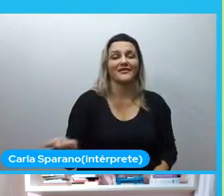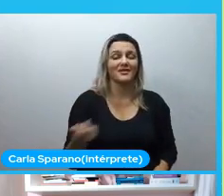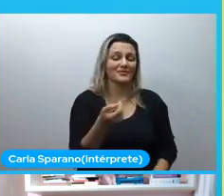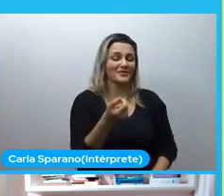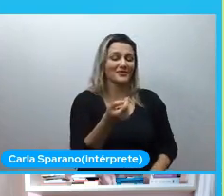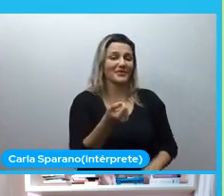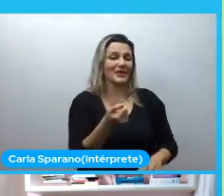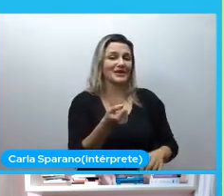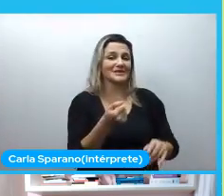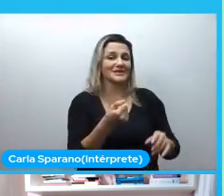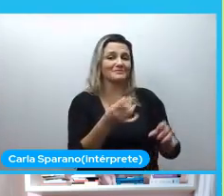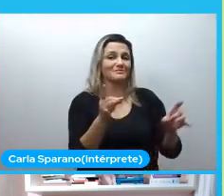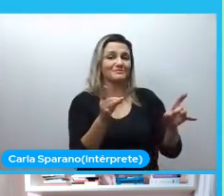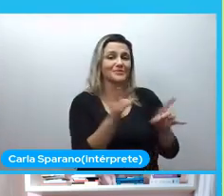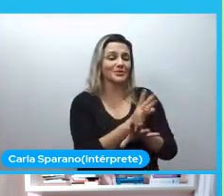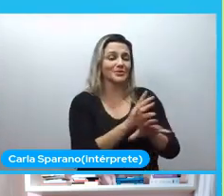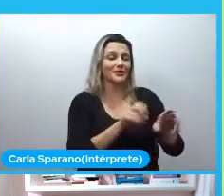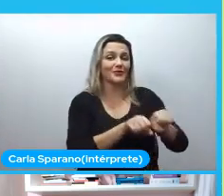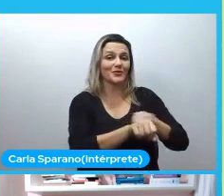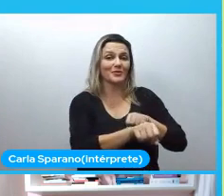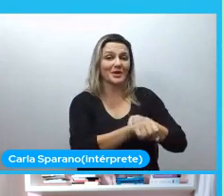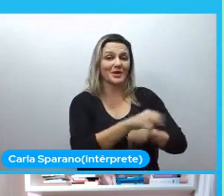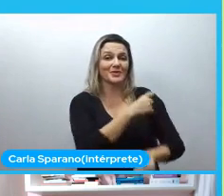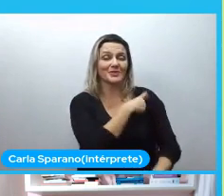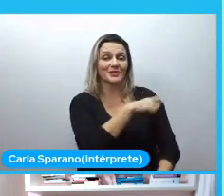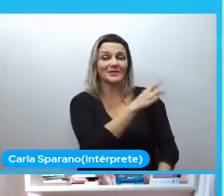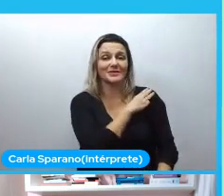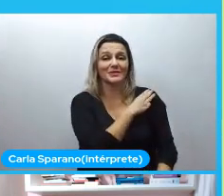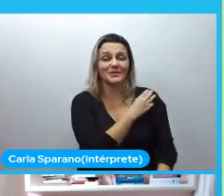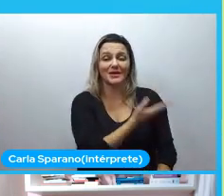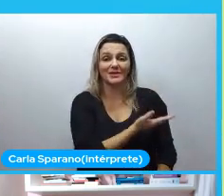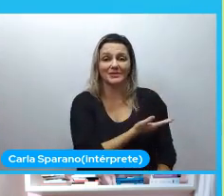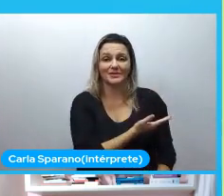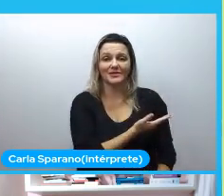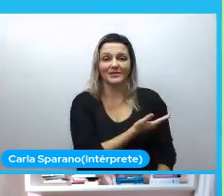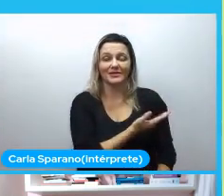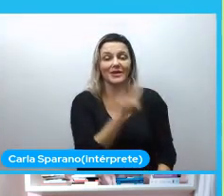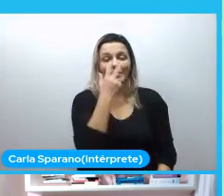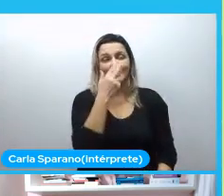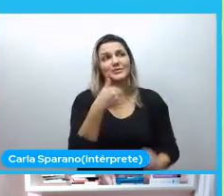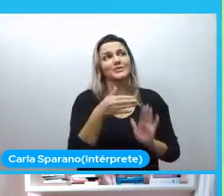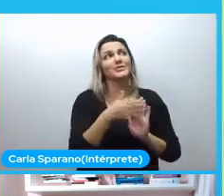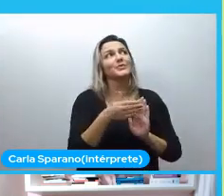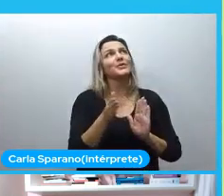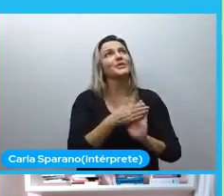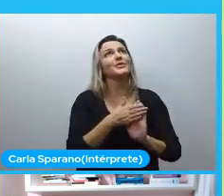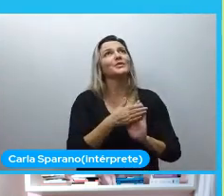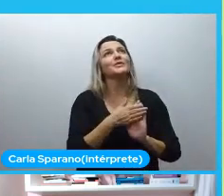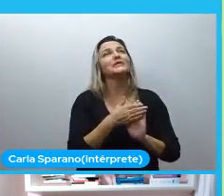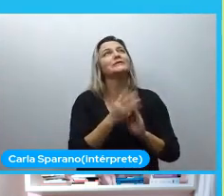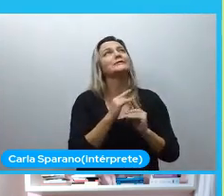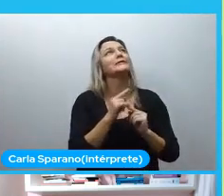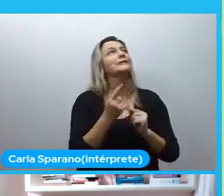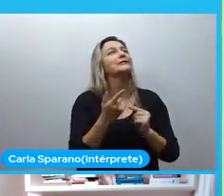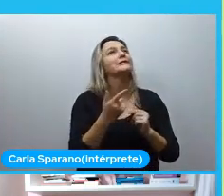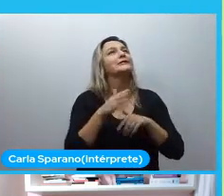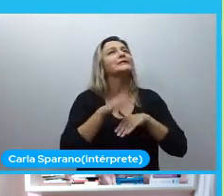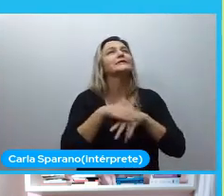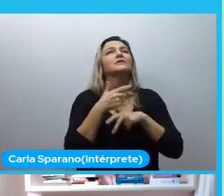E eu acho que o propósito muito era fazer algo que a gente se identificasse.